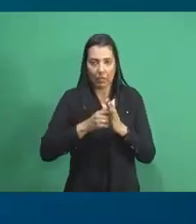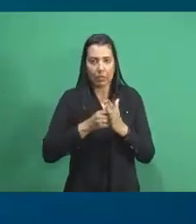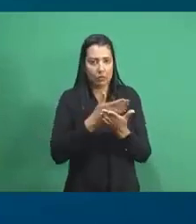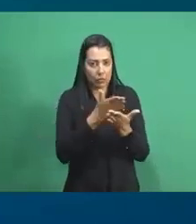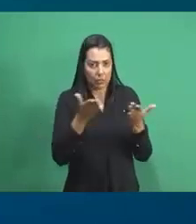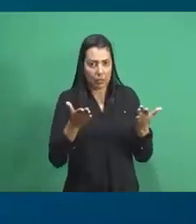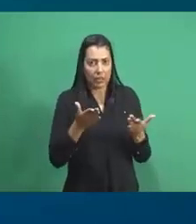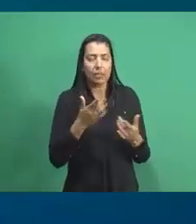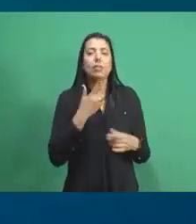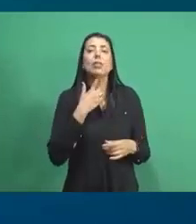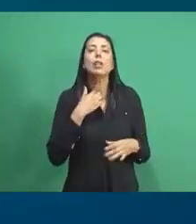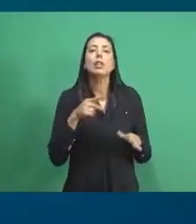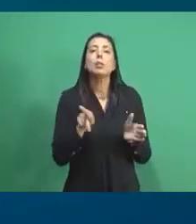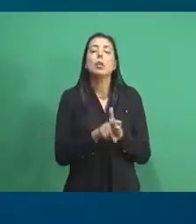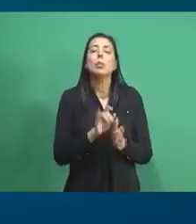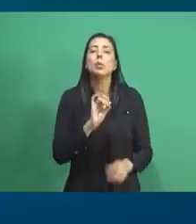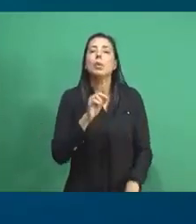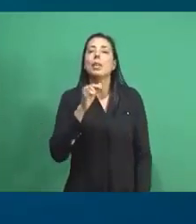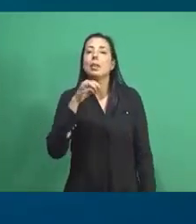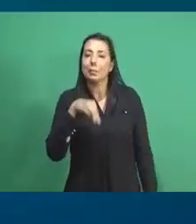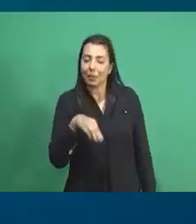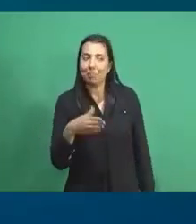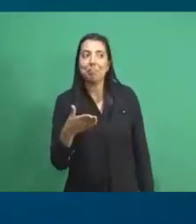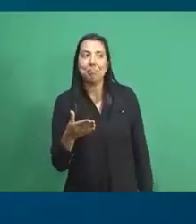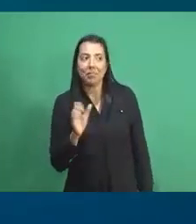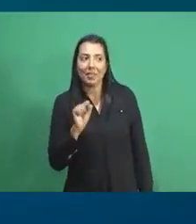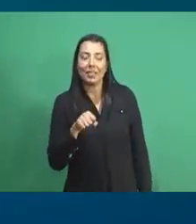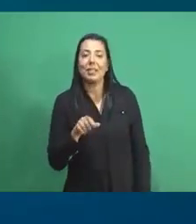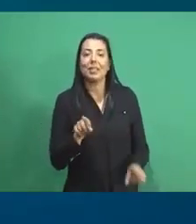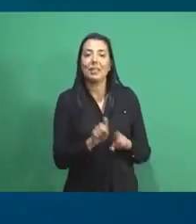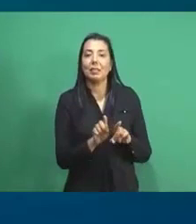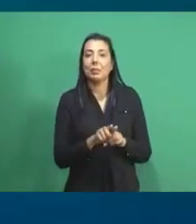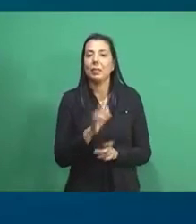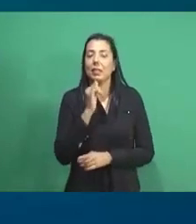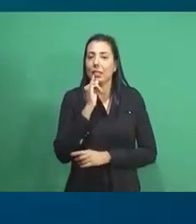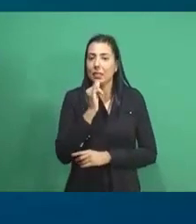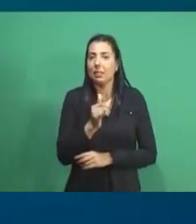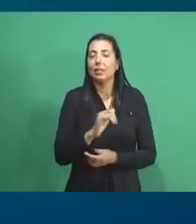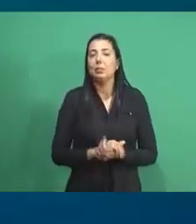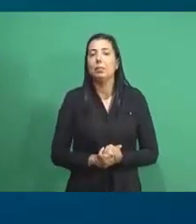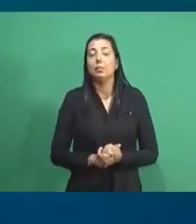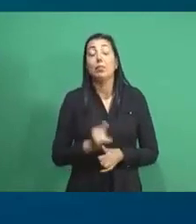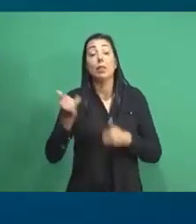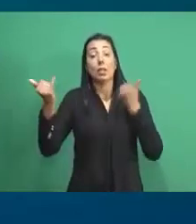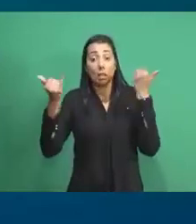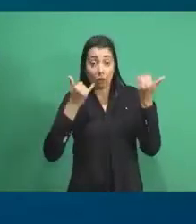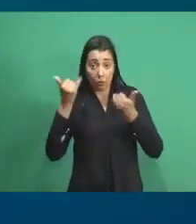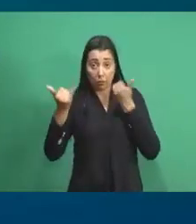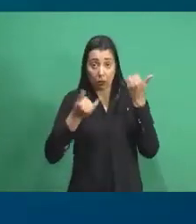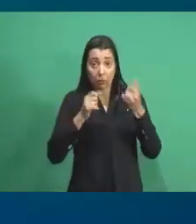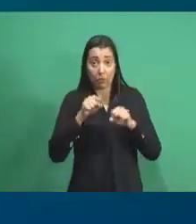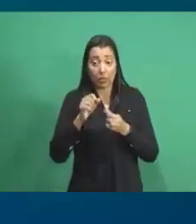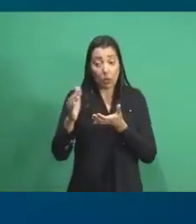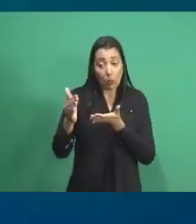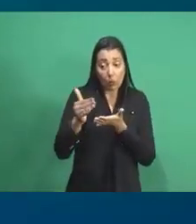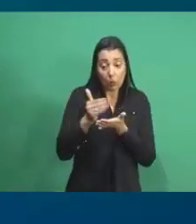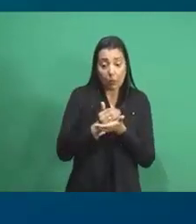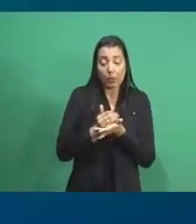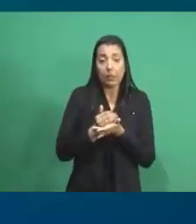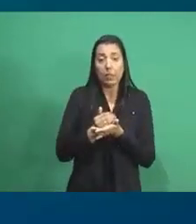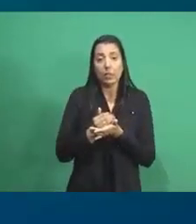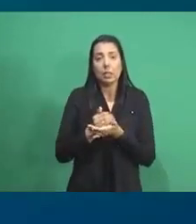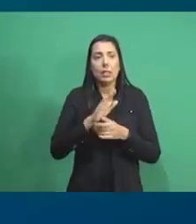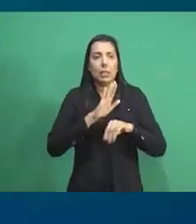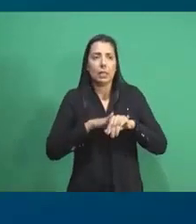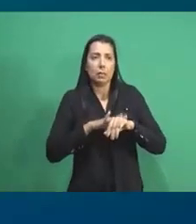bebe da fonte do IMPA. Então, por exemplo, as informações que são coletadas em